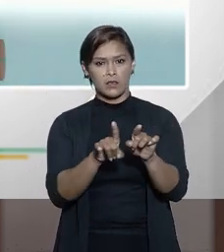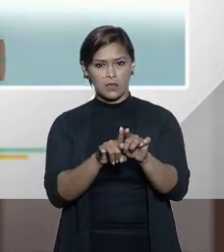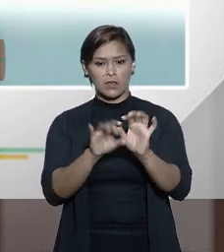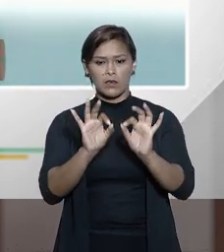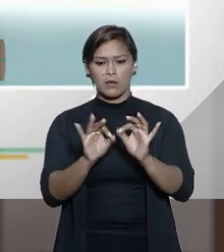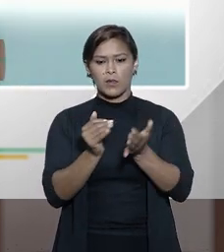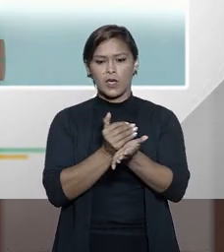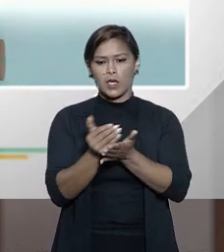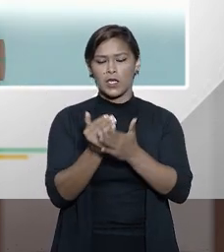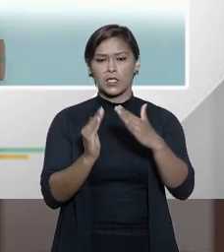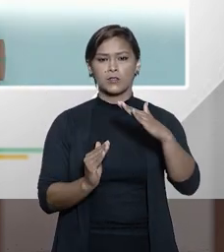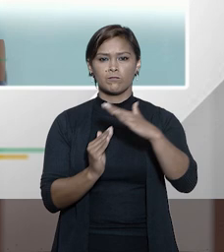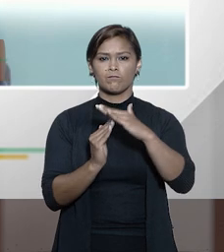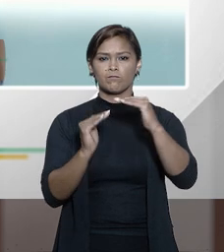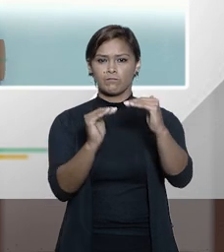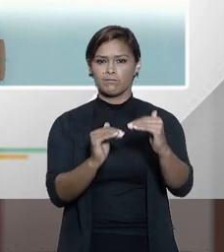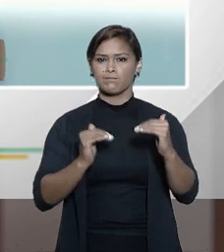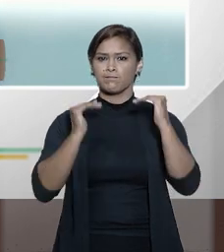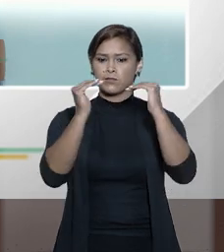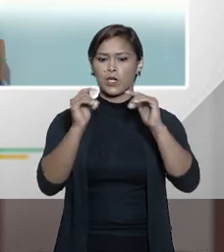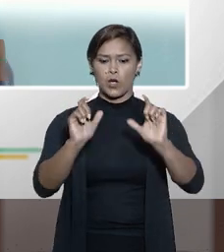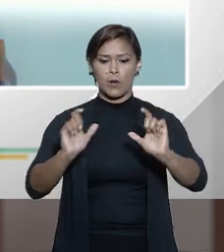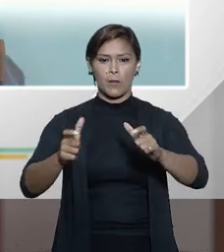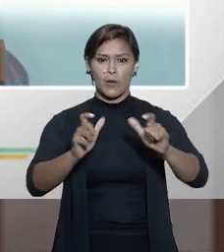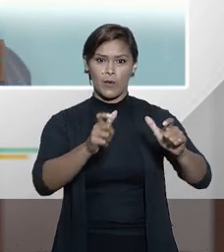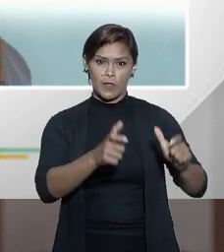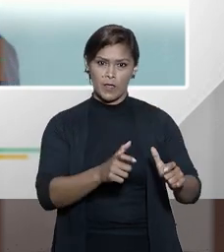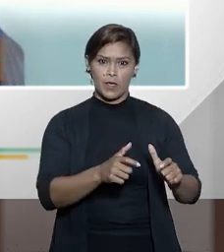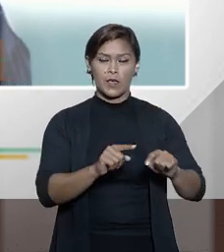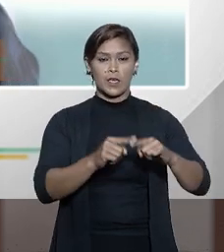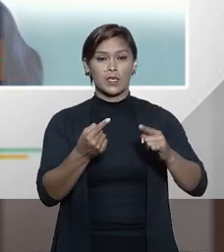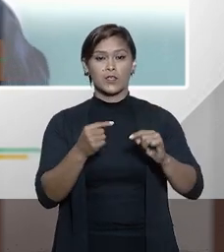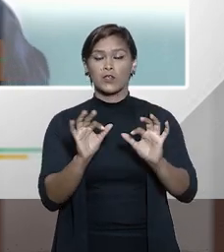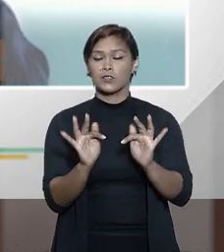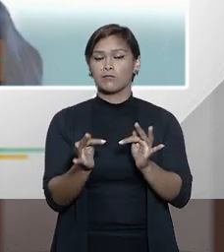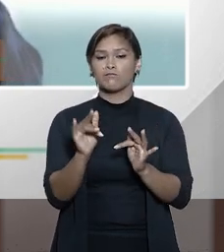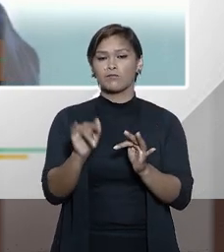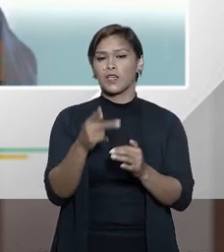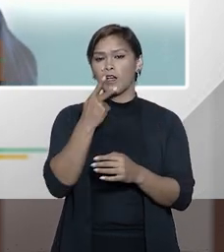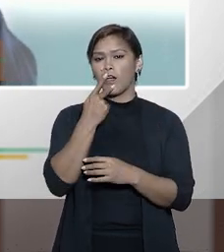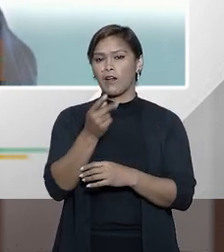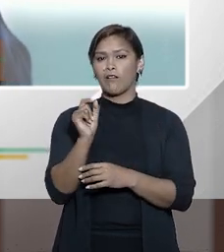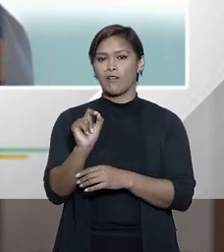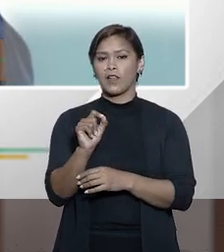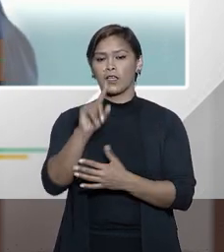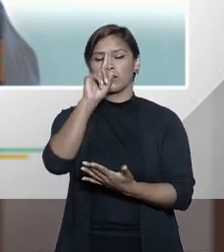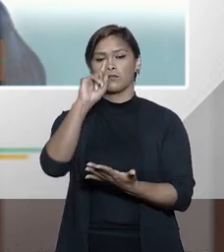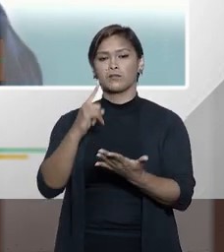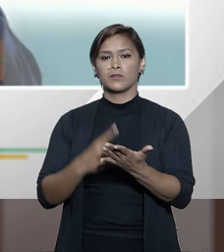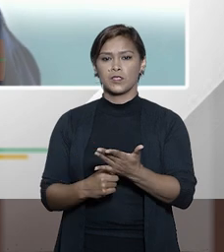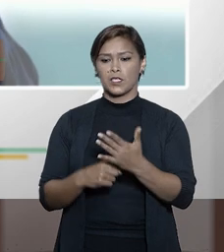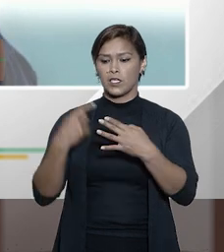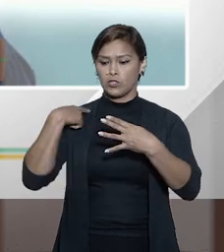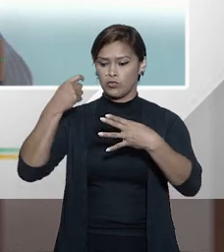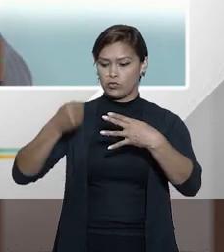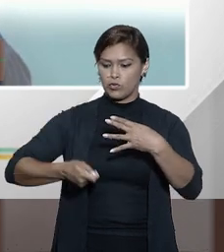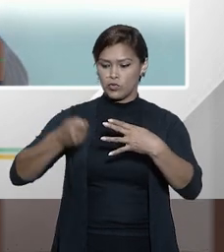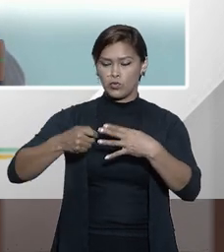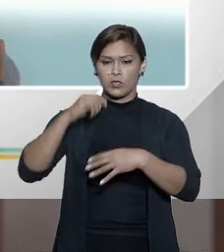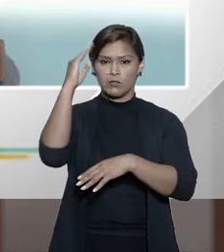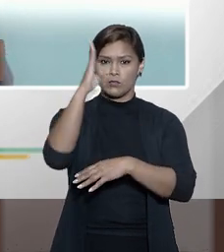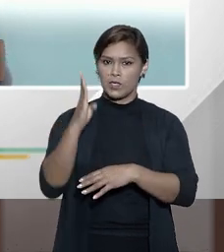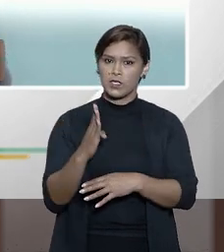decorrente da soberania, que é a limitação territorial. Com isso, a gente simplesmente quer dizer que uma decisão de um juiz